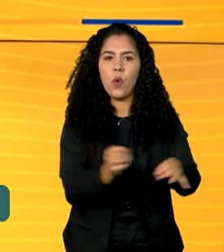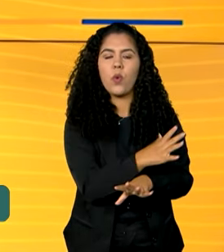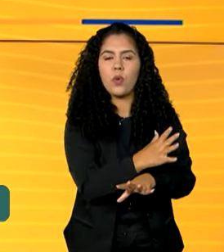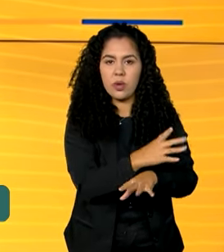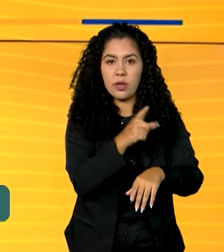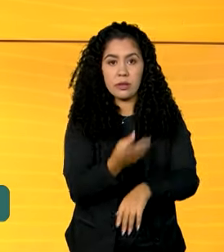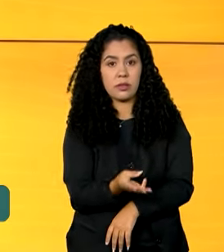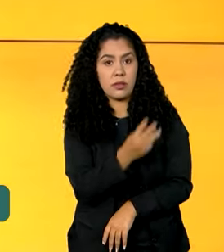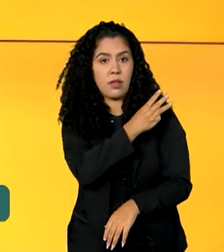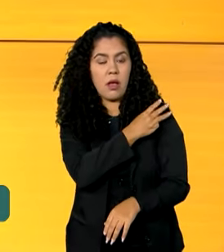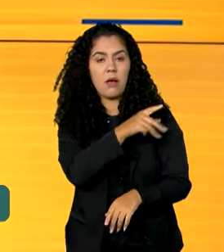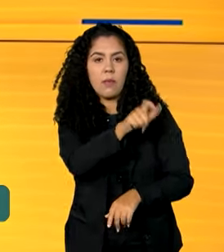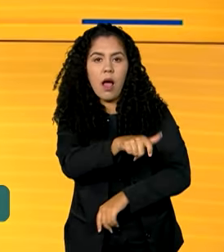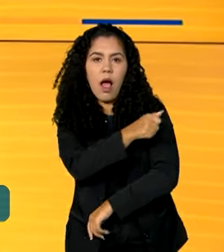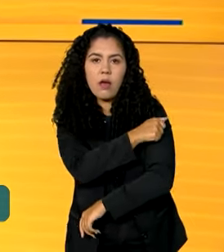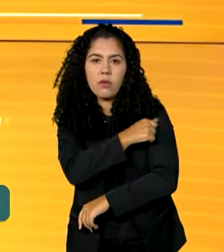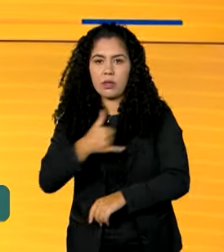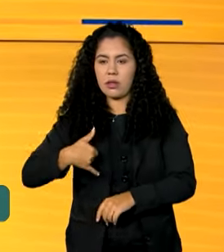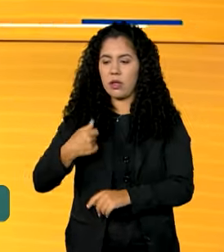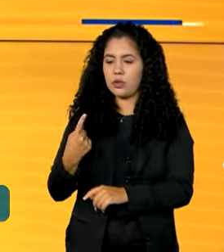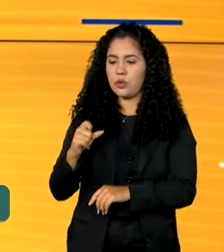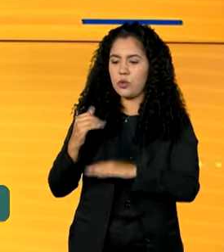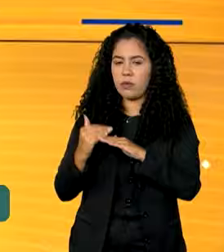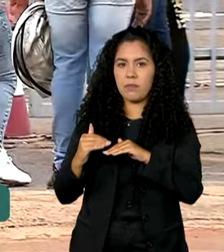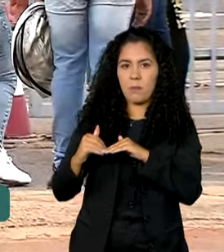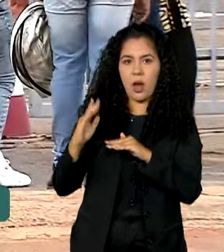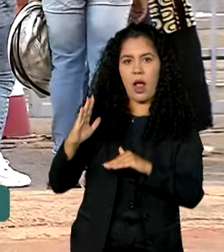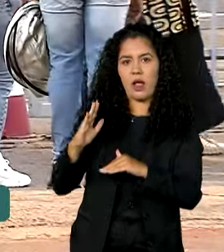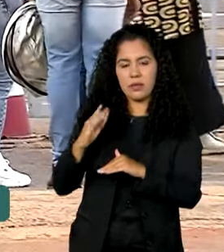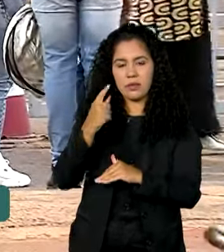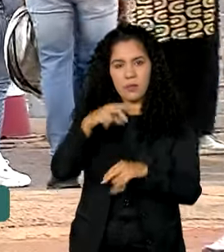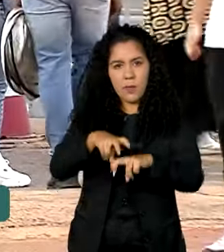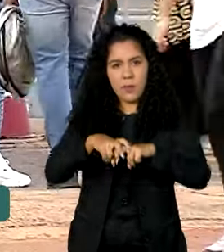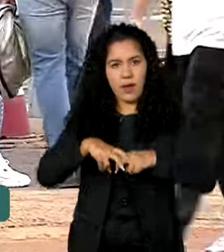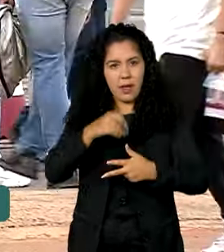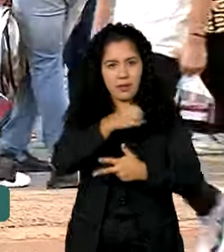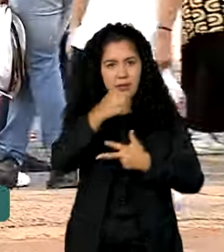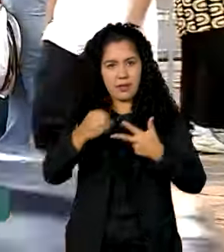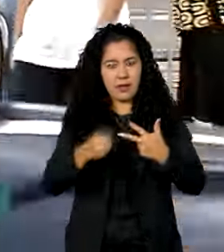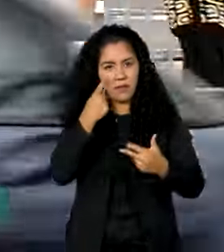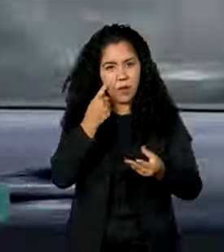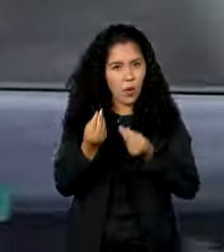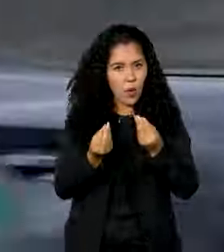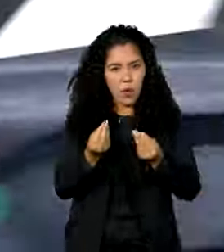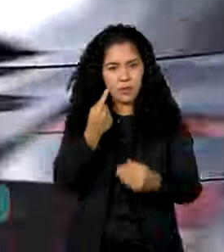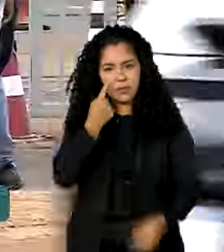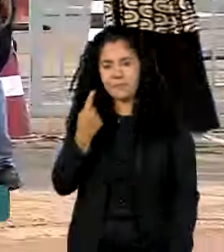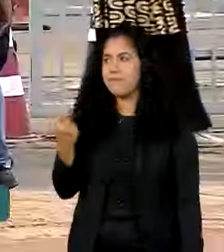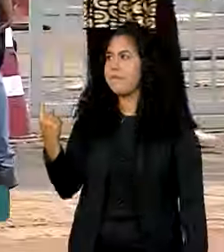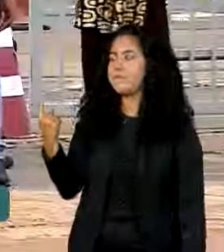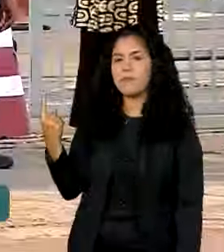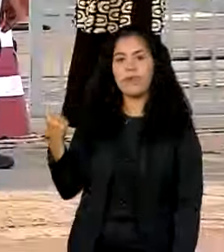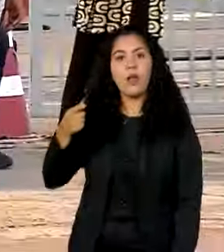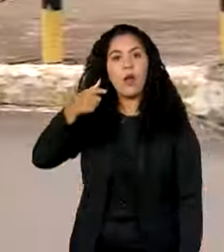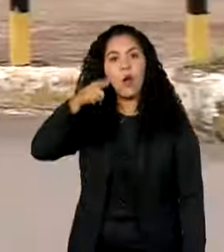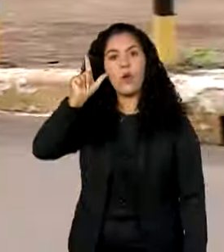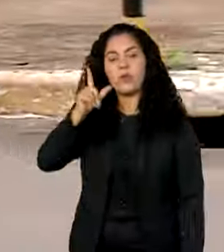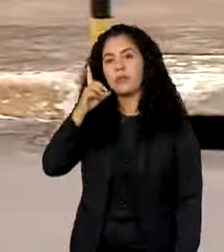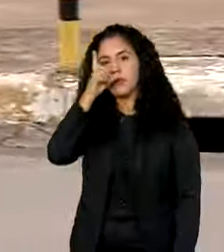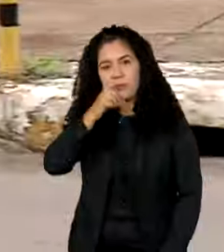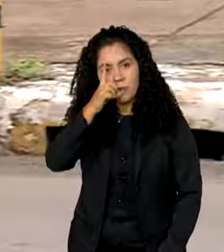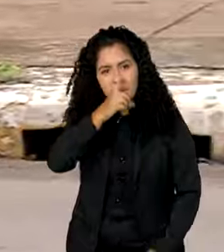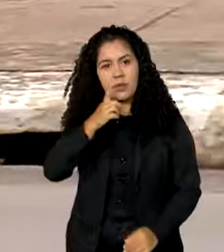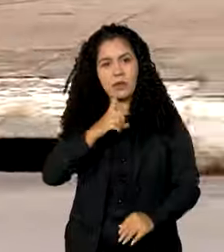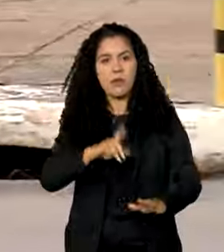estudantes maiores de 18 anos por meio do Enem. Nesse segundo dia, foram aplicadas as